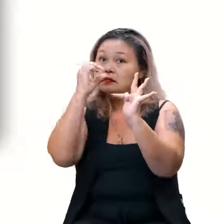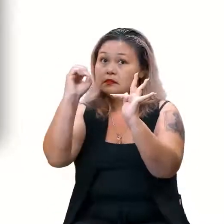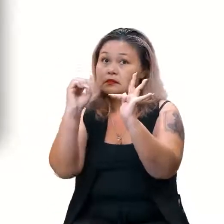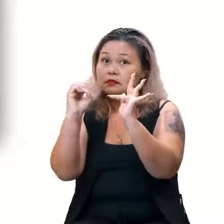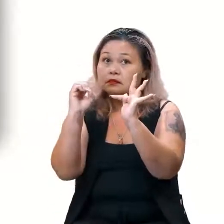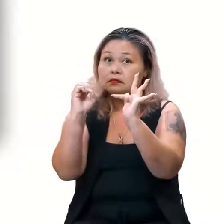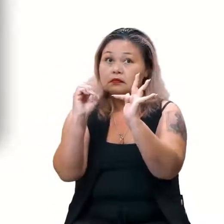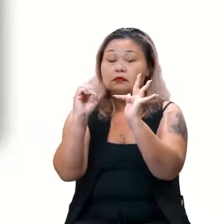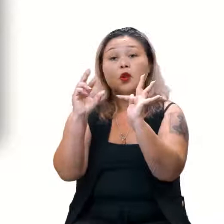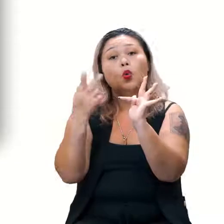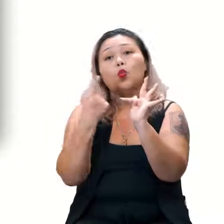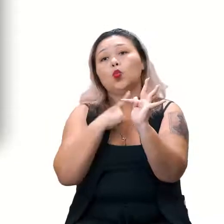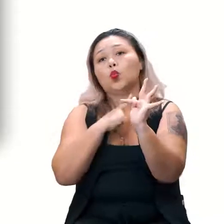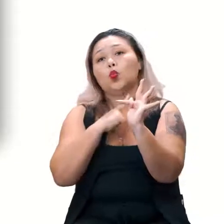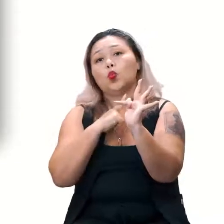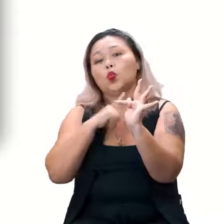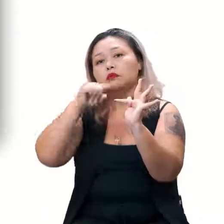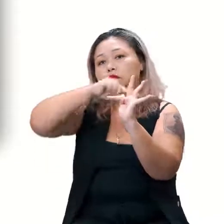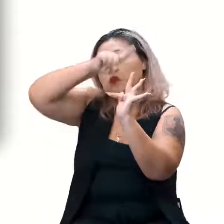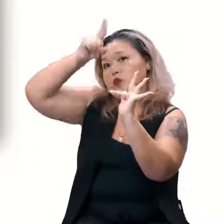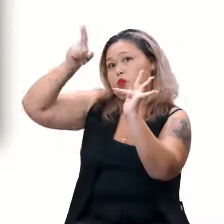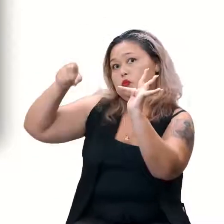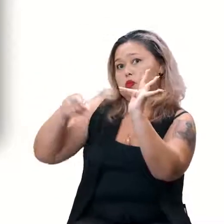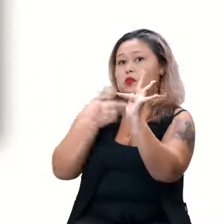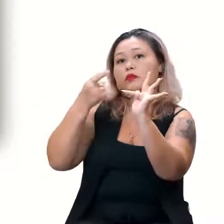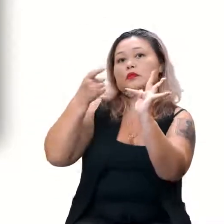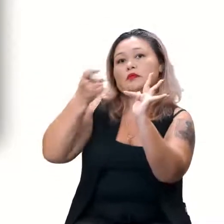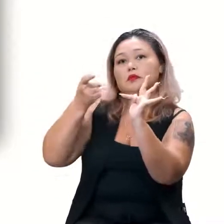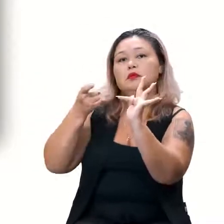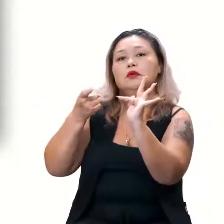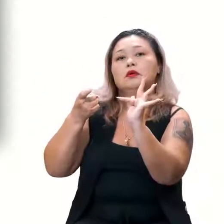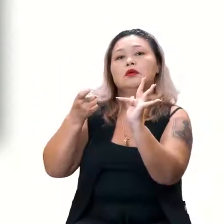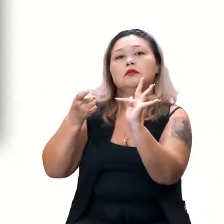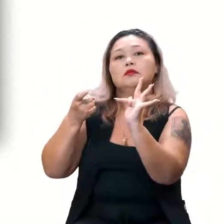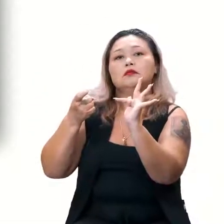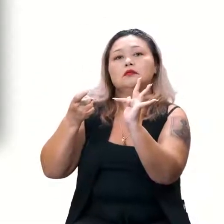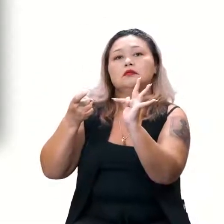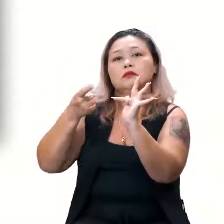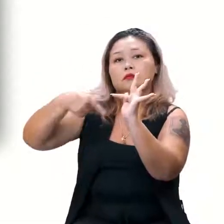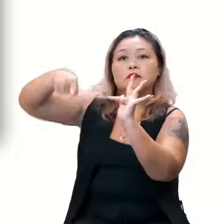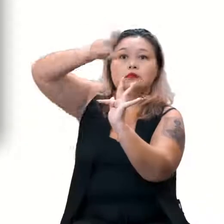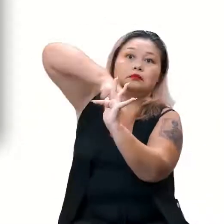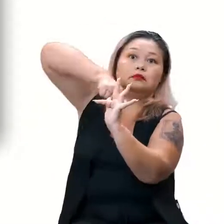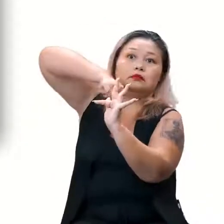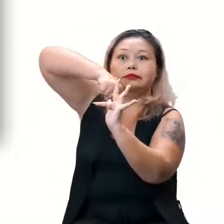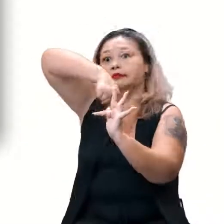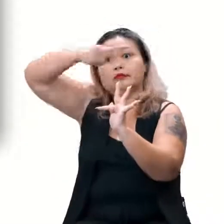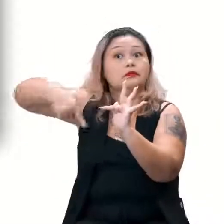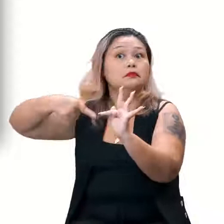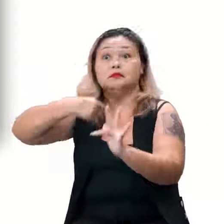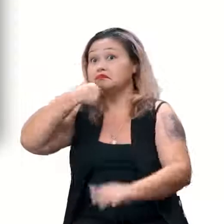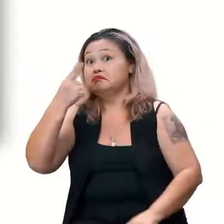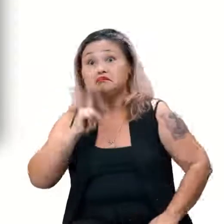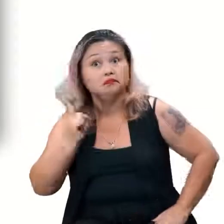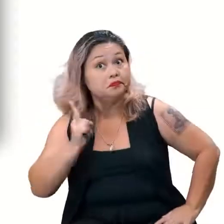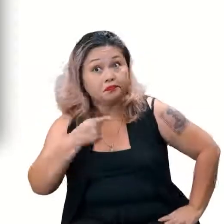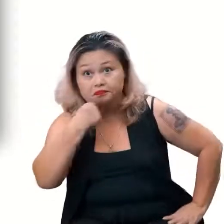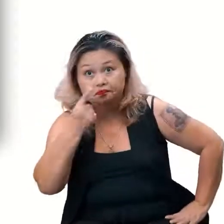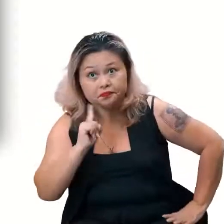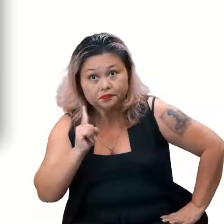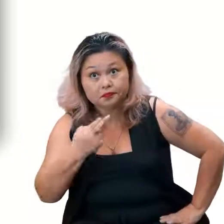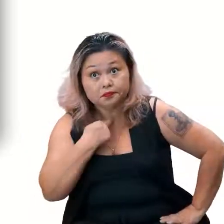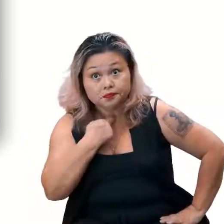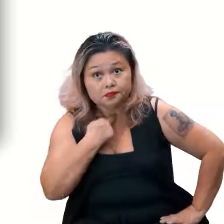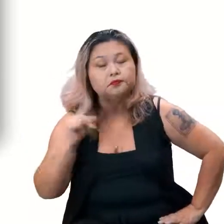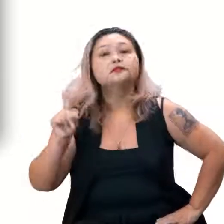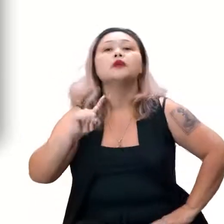Isso. Ela não tem como fazer uma volta aqui e tocar o eixo X de novo, né? Então, ela não vai fazer essa voltinha, né? Agora, outras